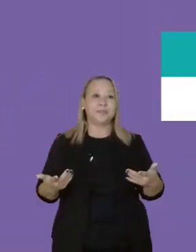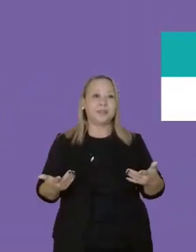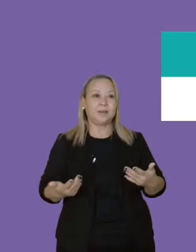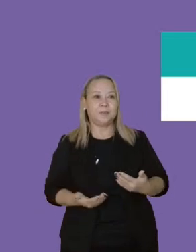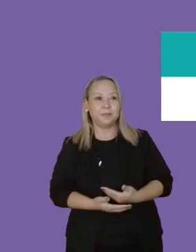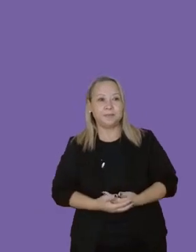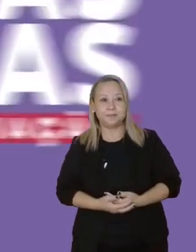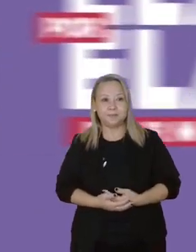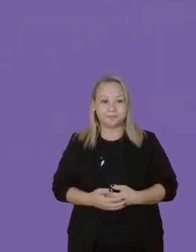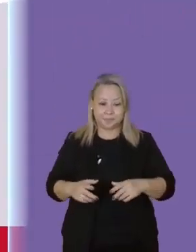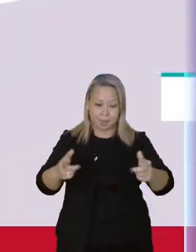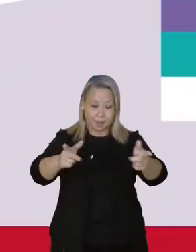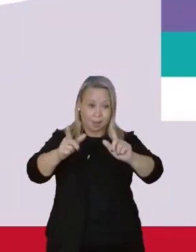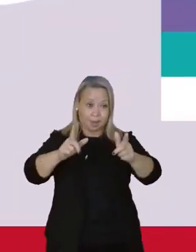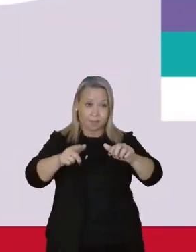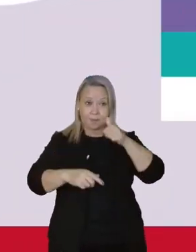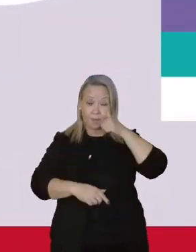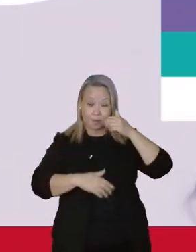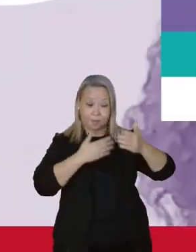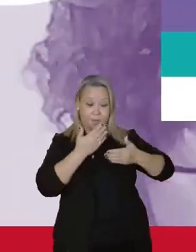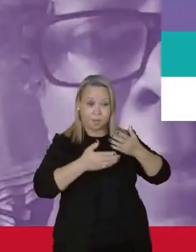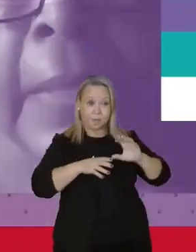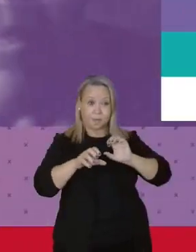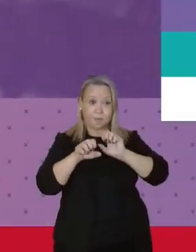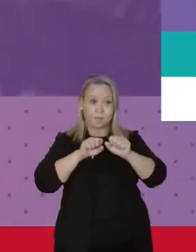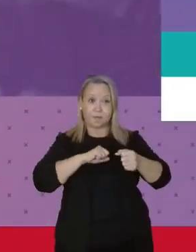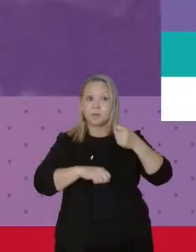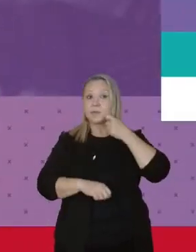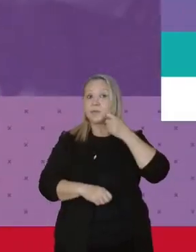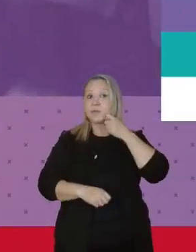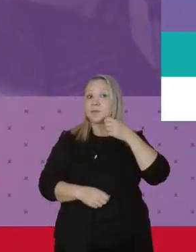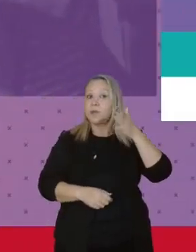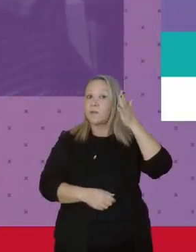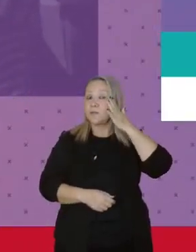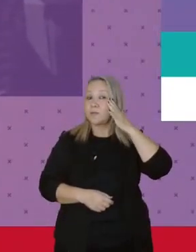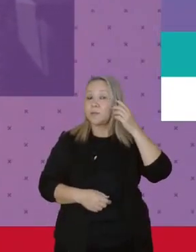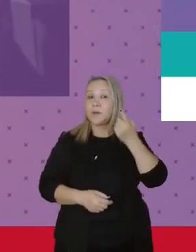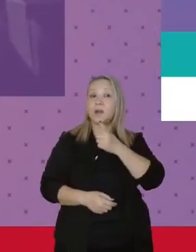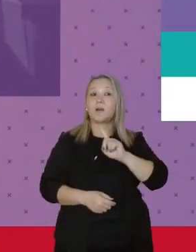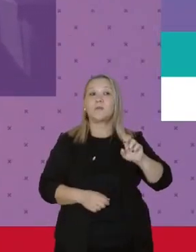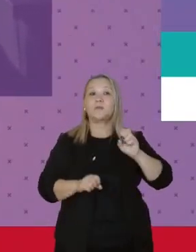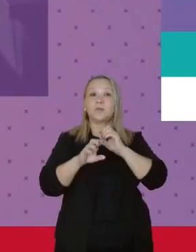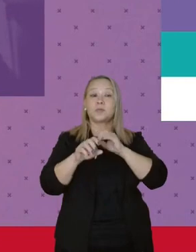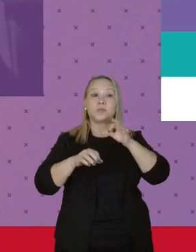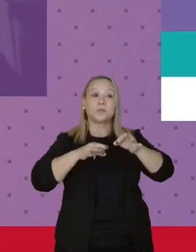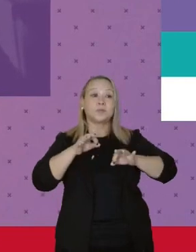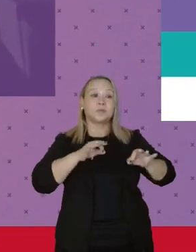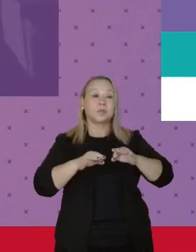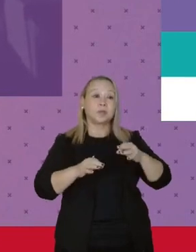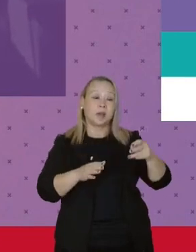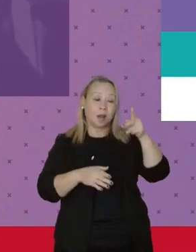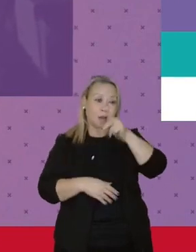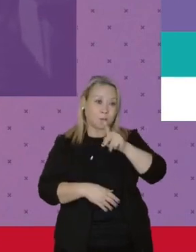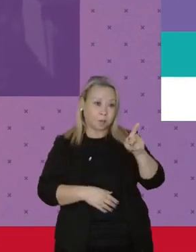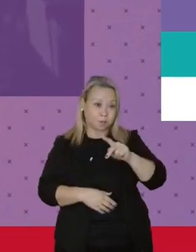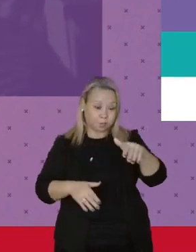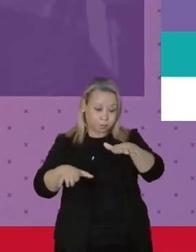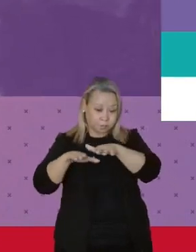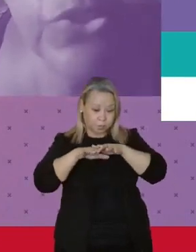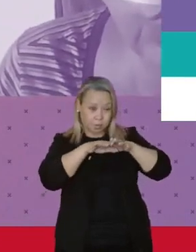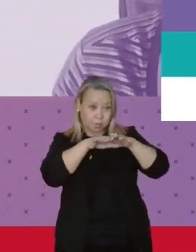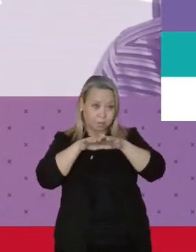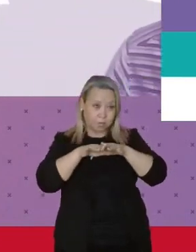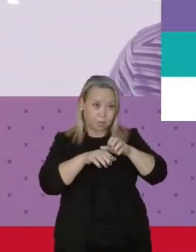No TV Elas por Elas Formação desta sexta-feira, você vai conferir a última aula preparada pela professora e ex-ministra da Igualdade Racial,